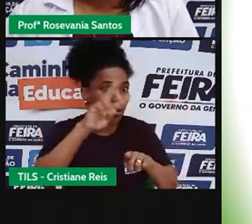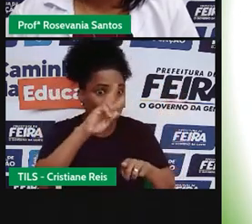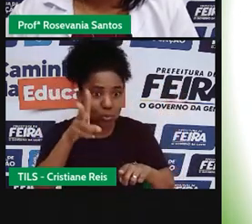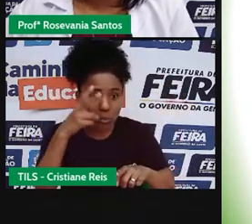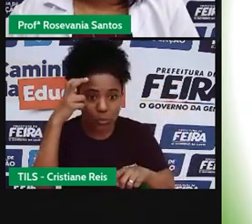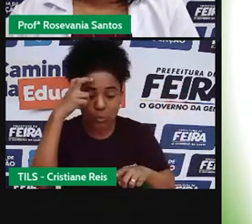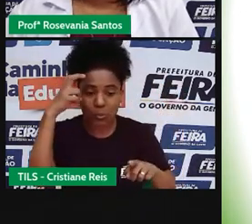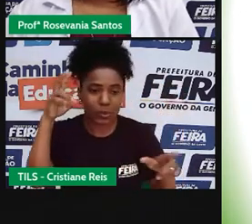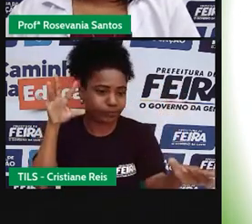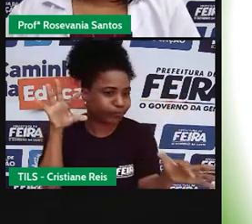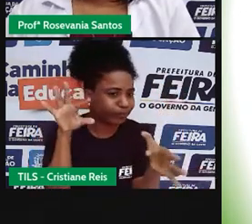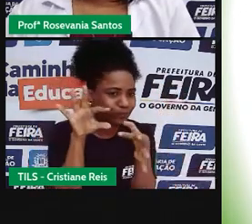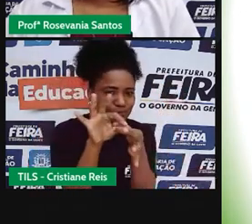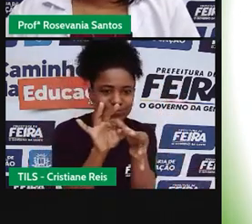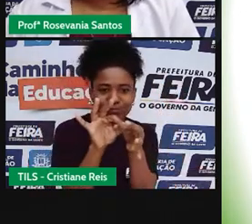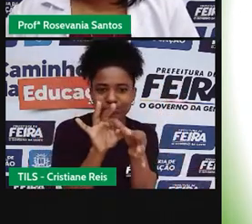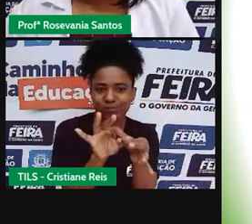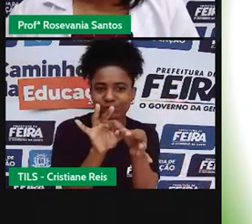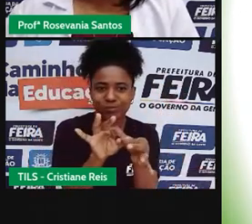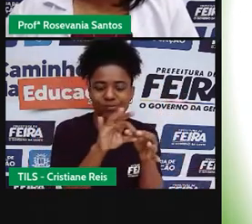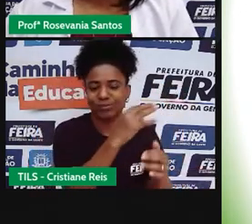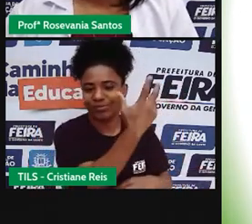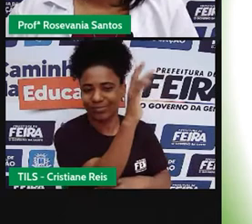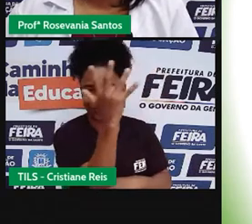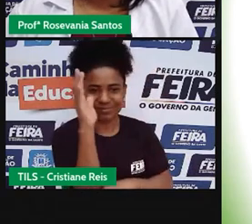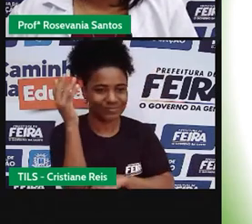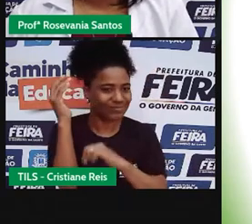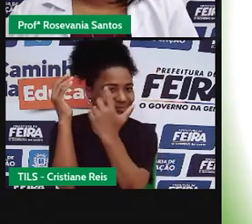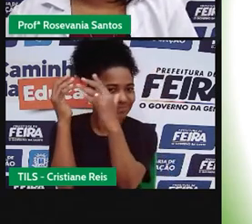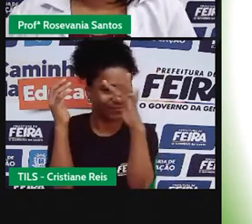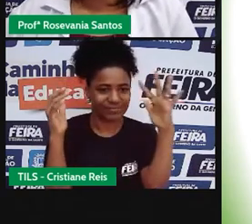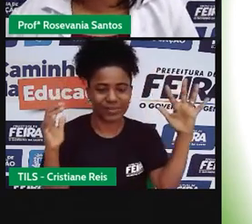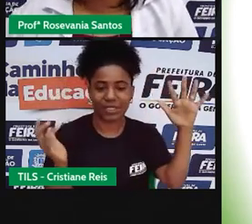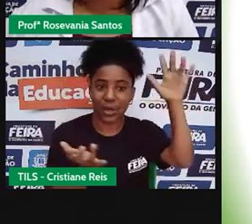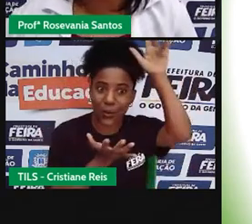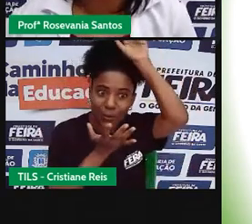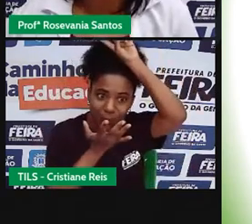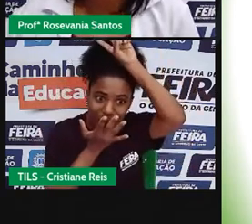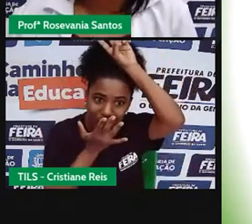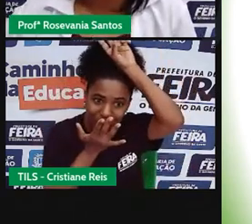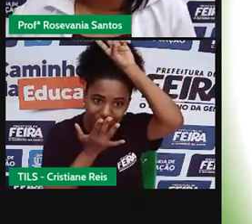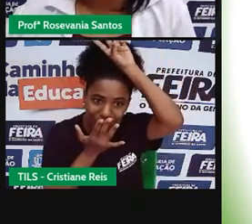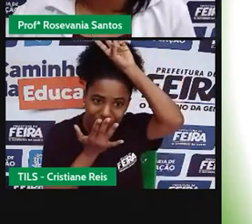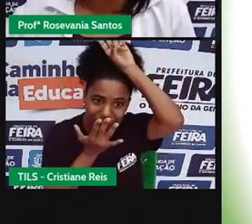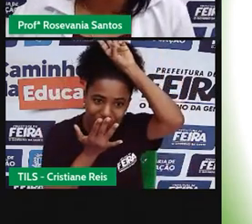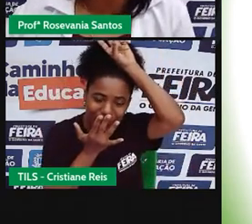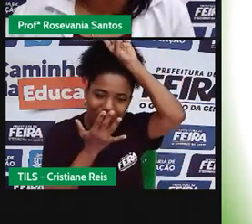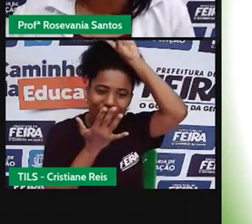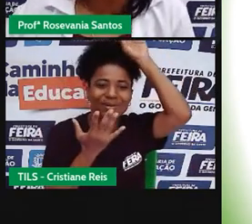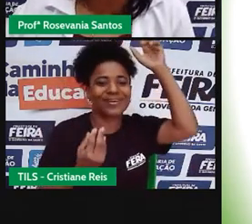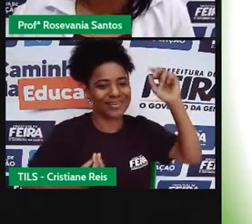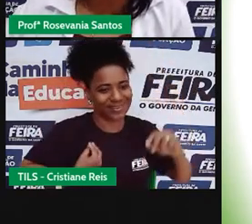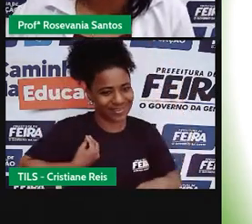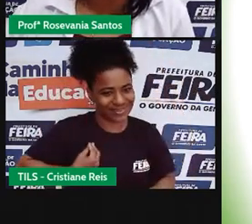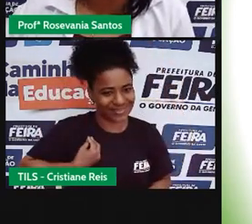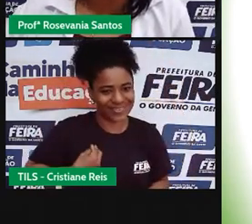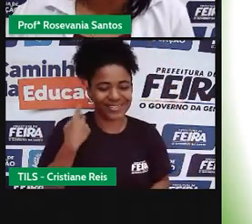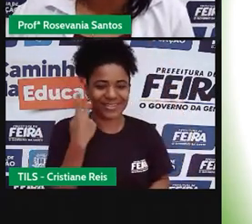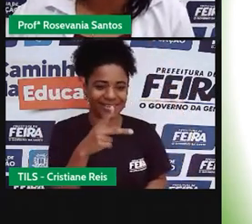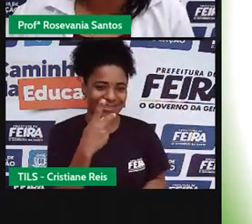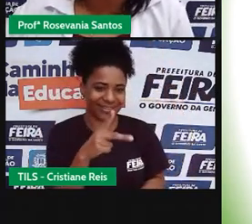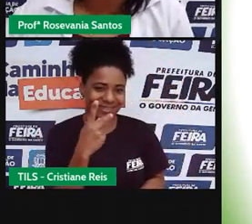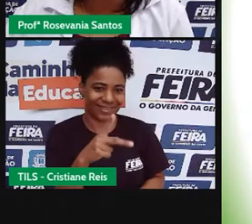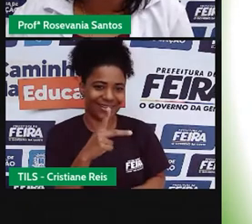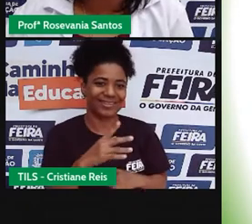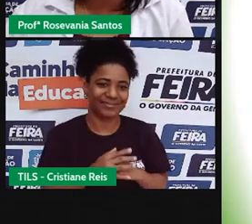essa área da floresta. Ainda tem uma grande presença, né, de índios nessa região. Então, tudo aqui, né, está chamando a